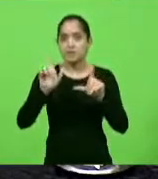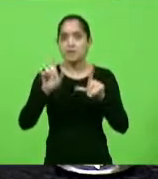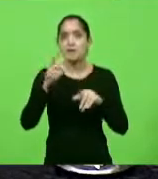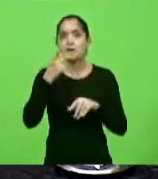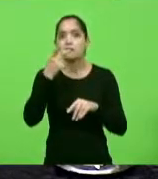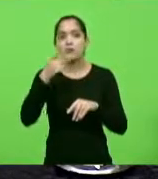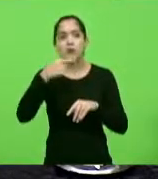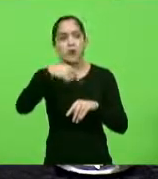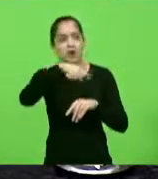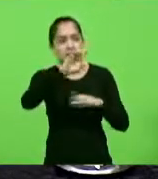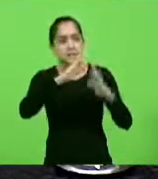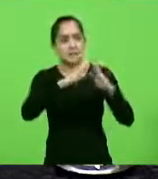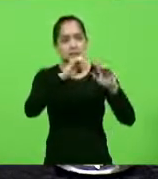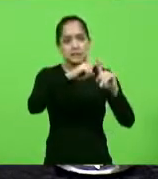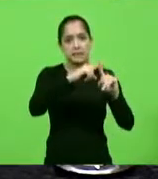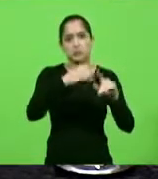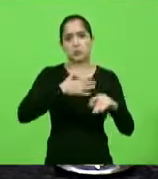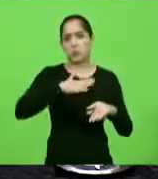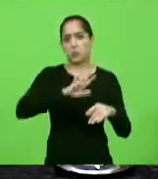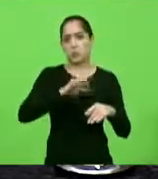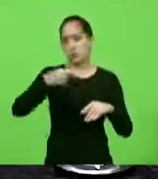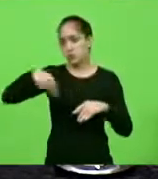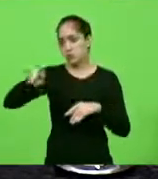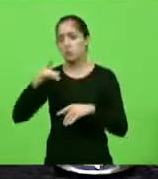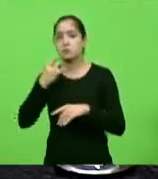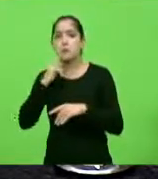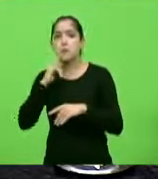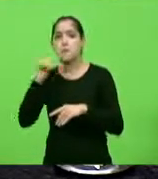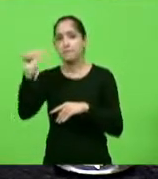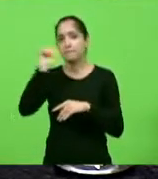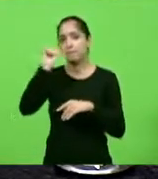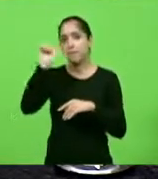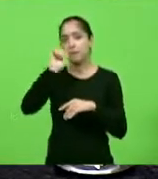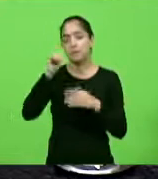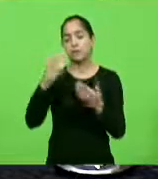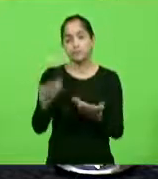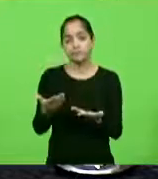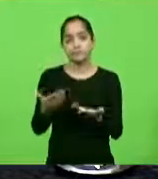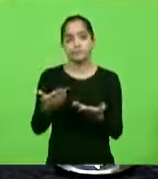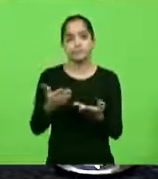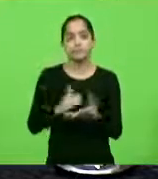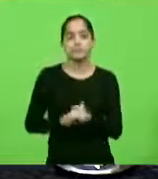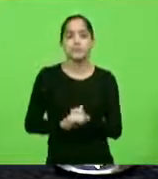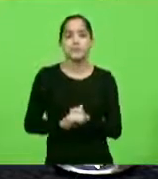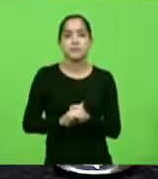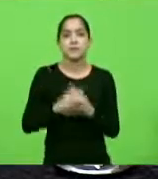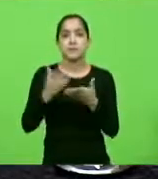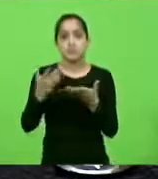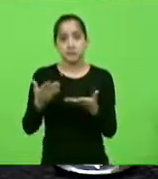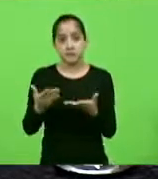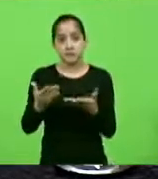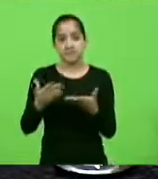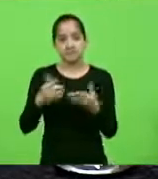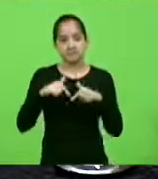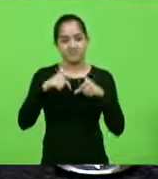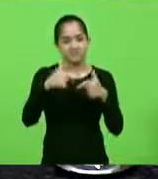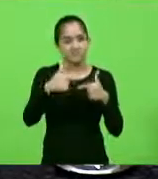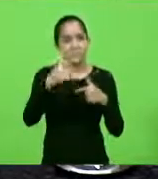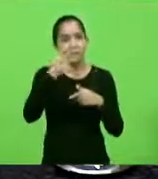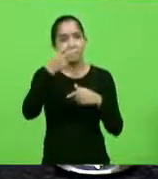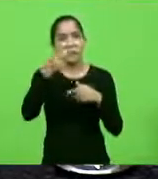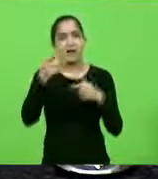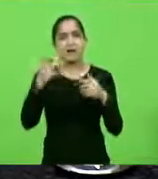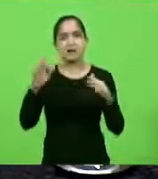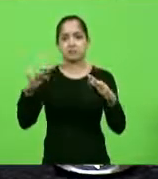gosta de ir para a igreja, que ele gosta de ir para um bar bebê, bebê, bebida alcoólica. Então o cara que tem esse tipo de posicionamento, fala isso